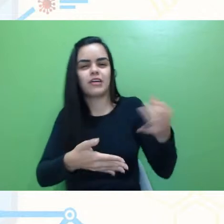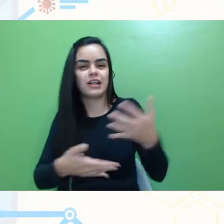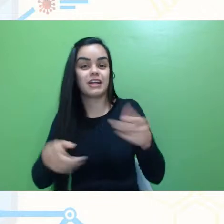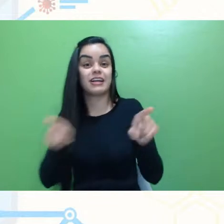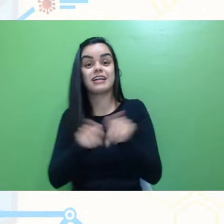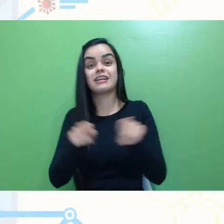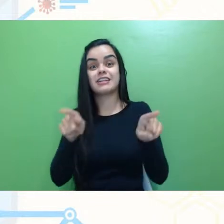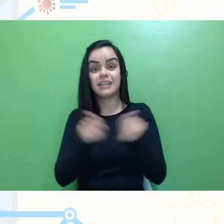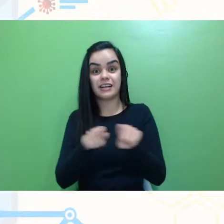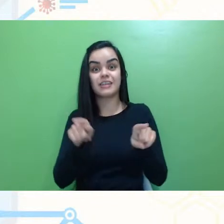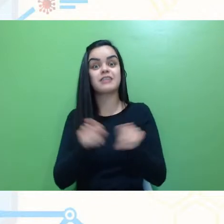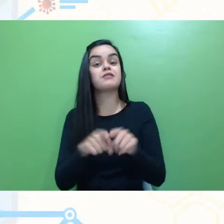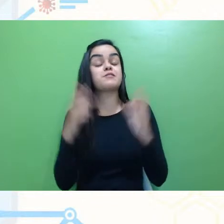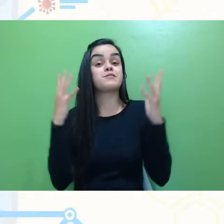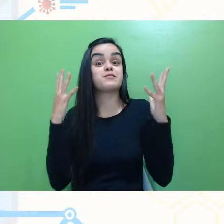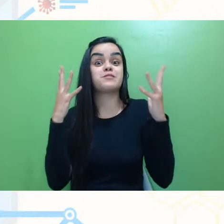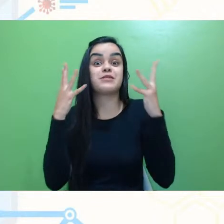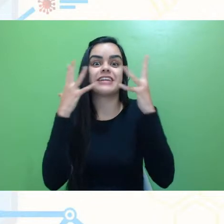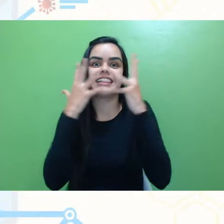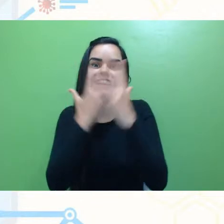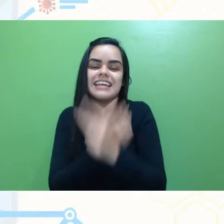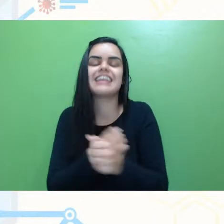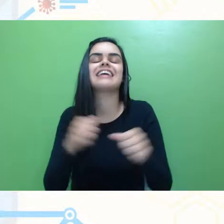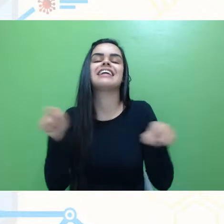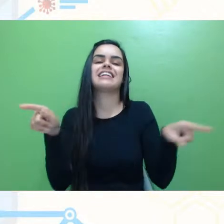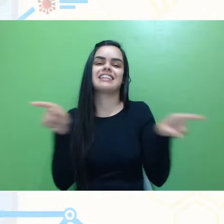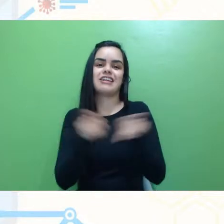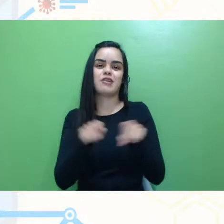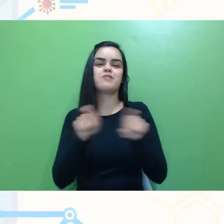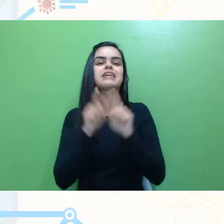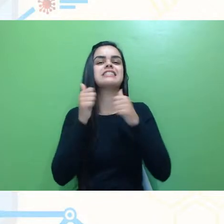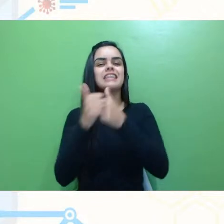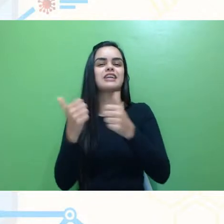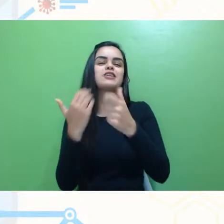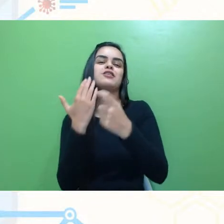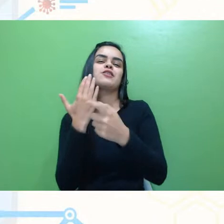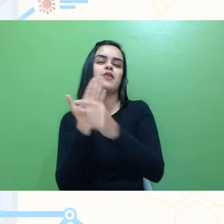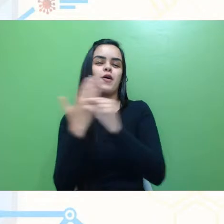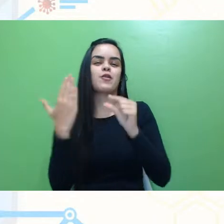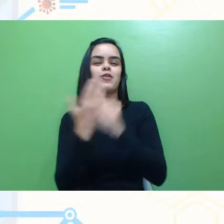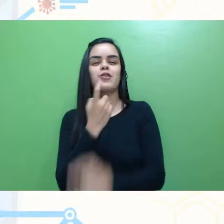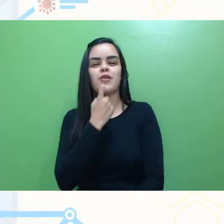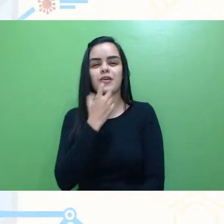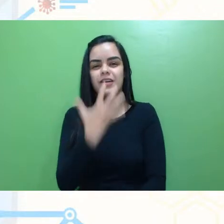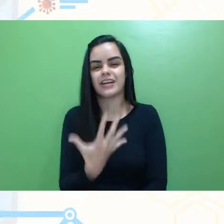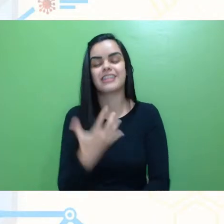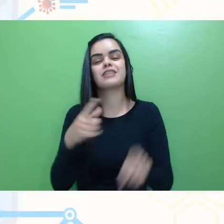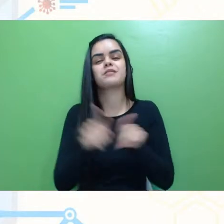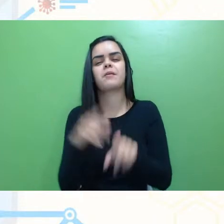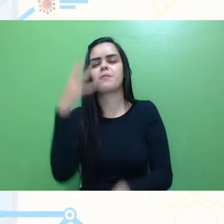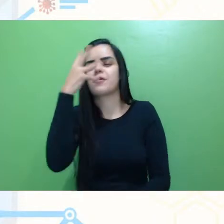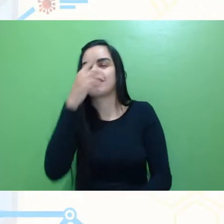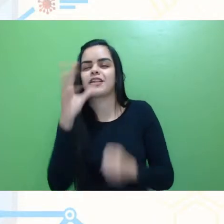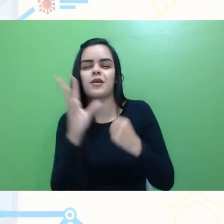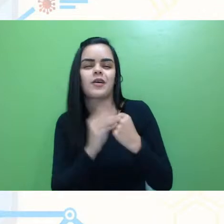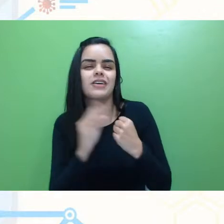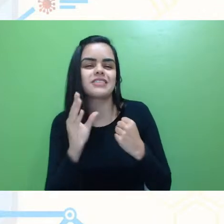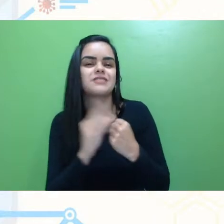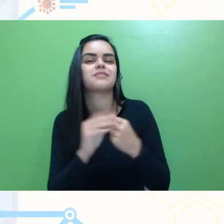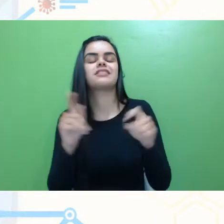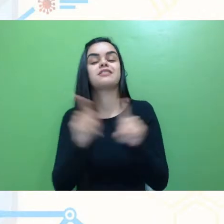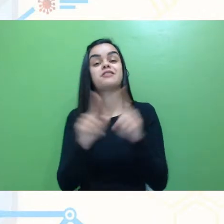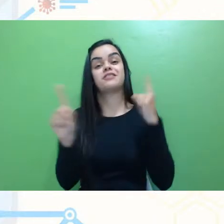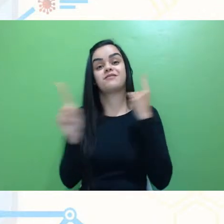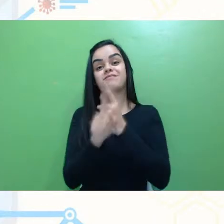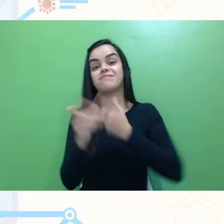boniteza, como dizia Paulo Freire, a boniteza do conhecimento, do encontro, do